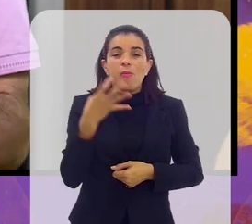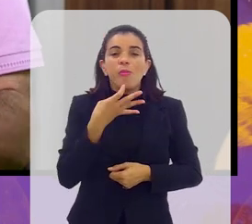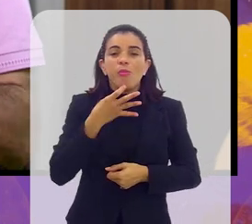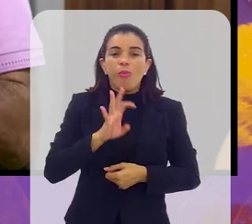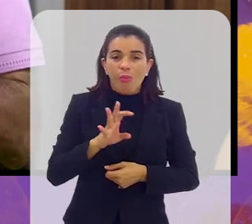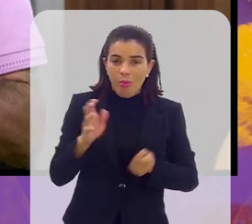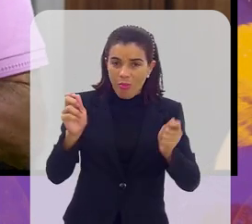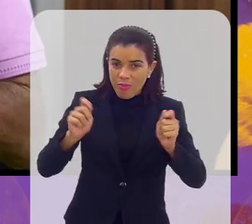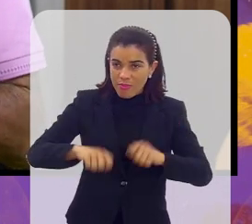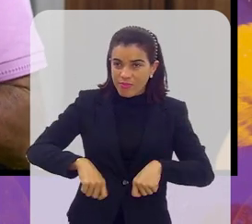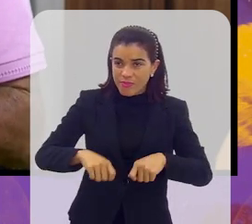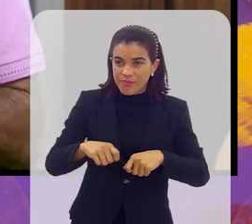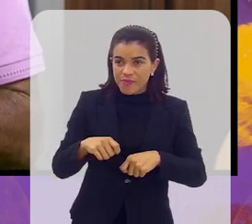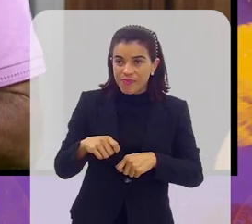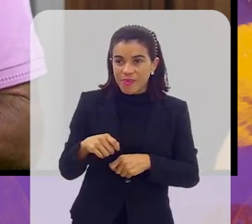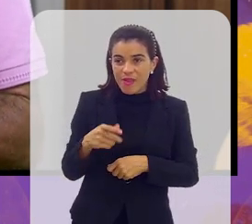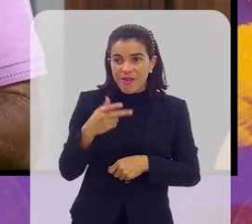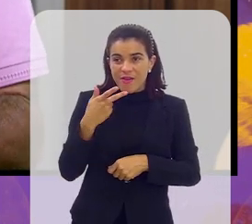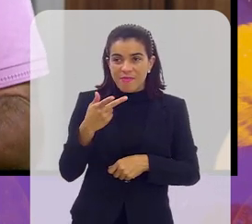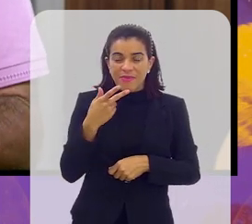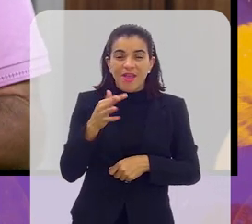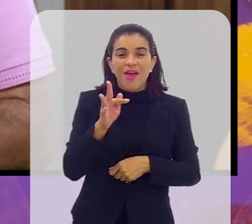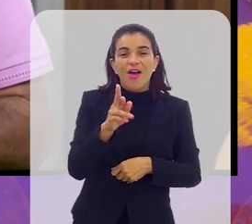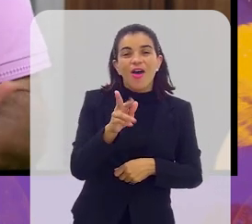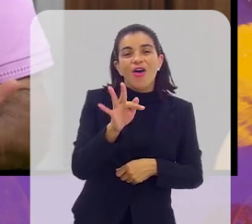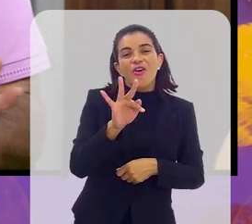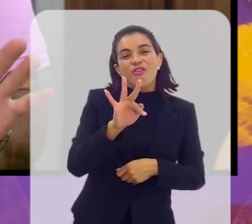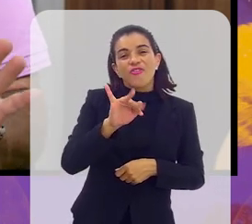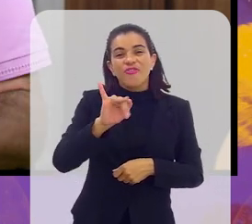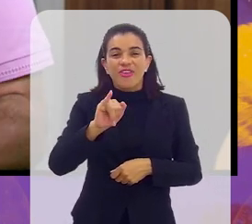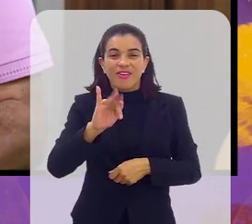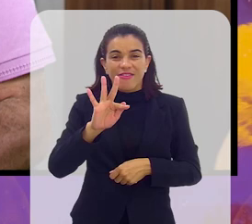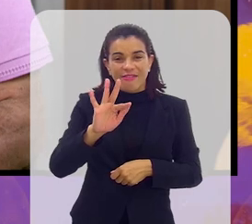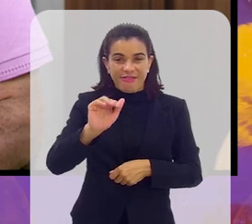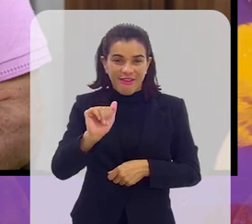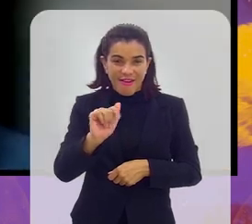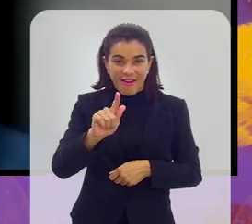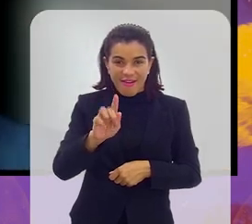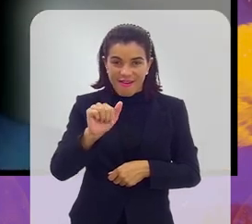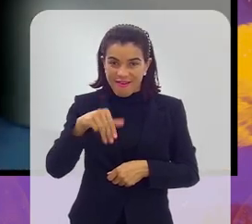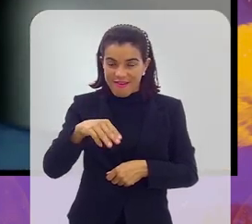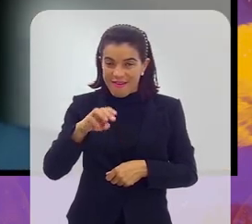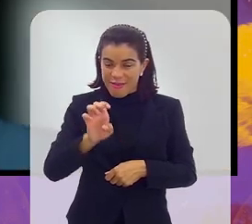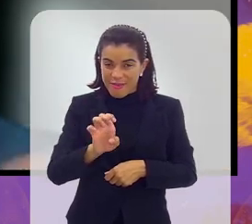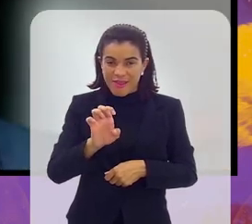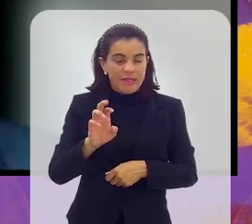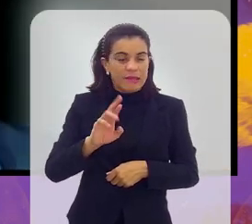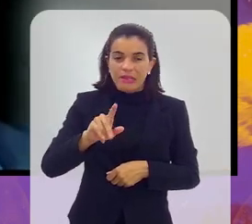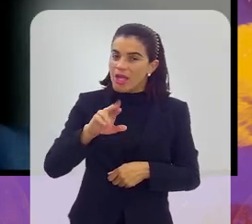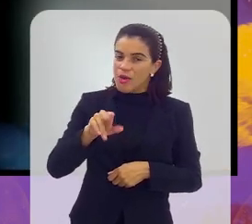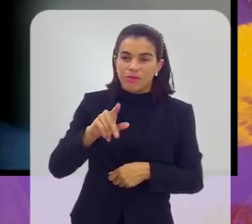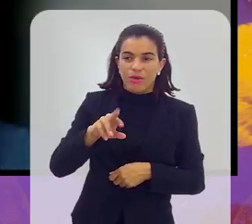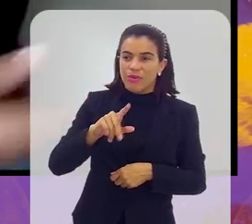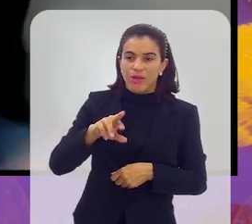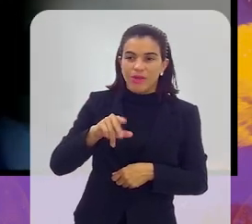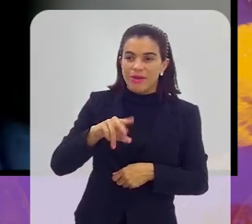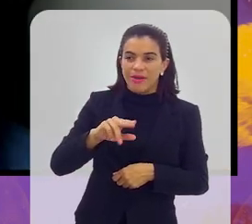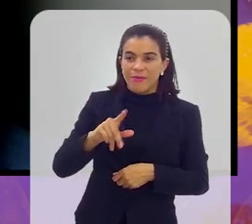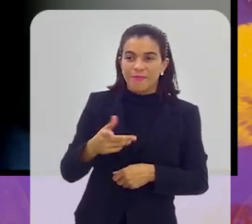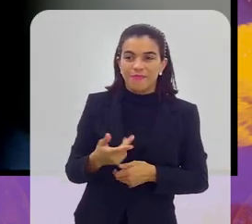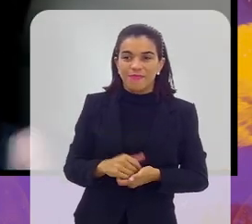conhece, a gente pode dizer assim, que é tipo do FIFA Game? É isso por aí? Não, não é exatamente igual